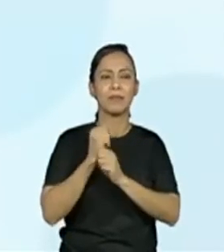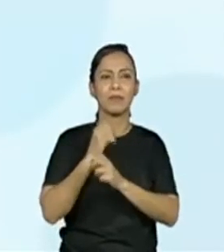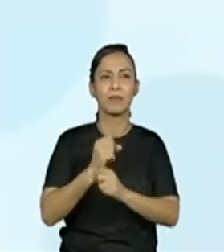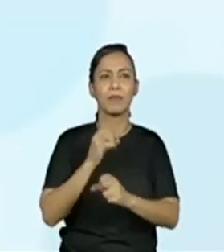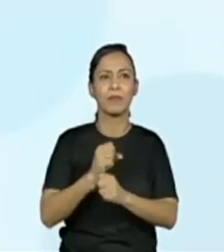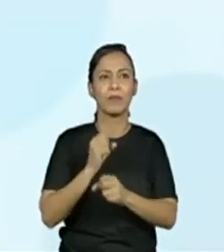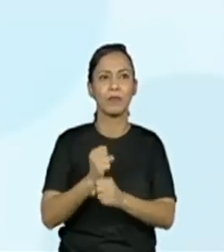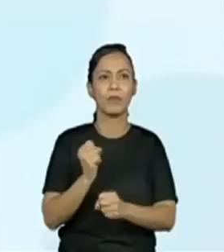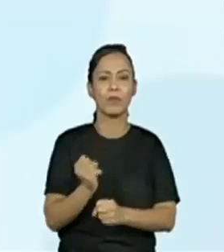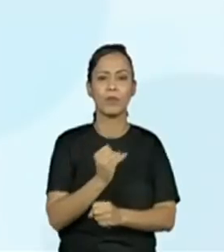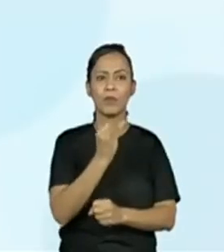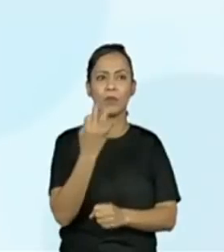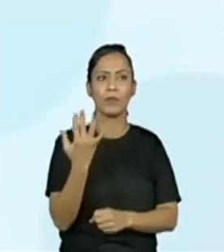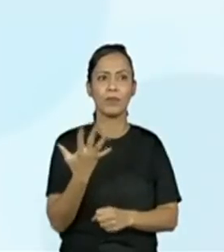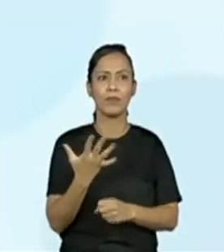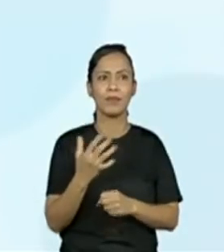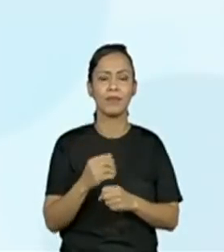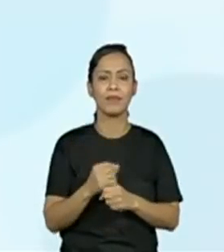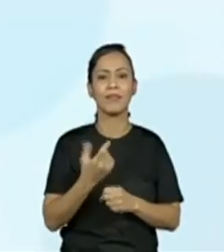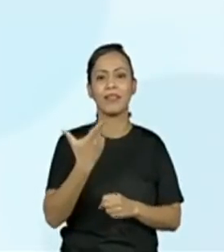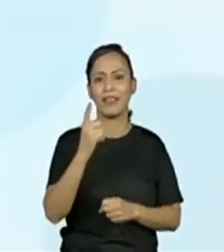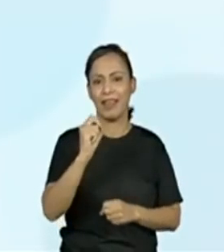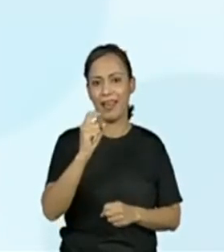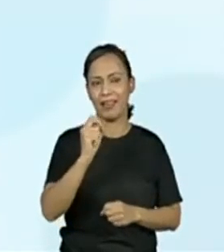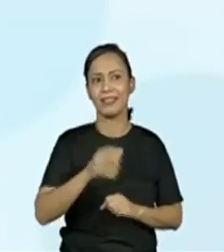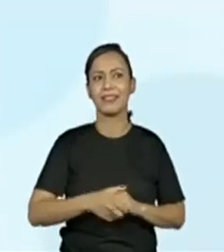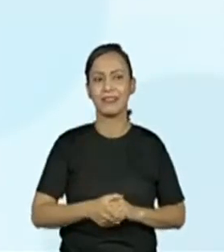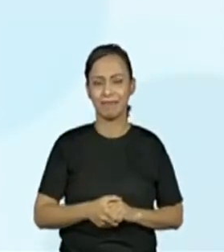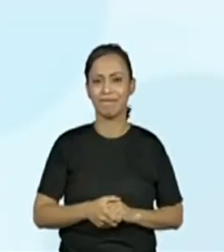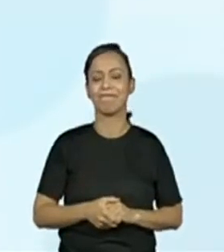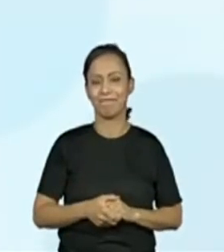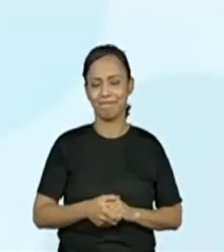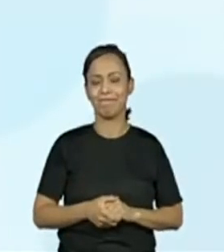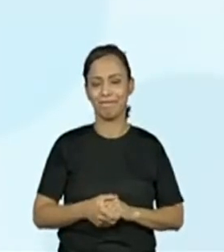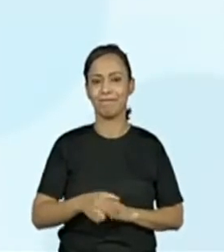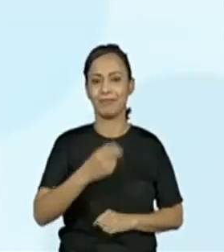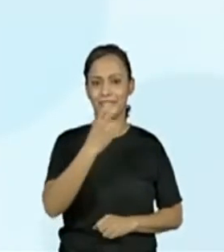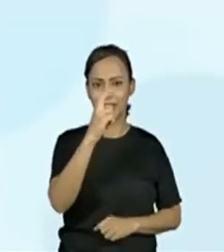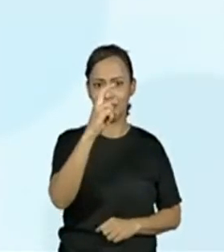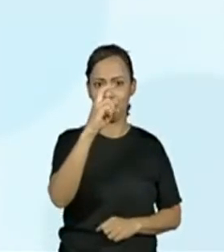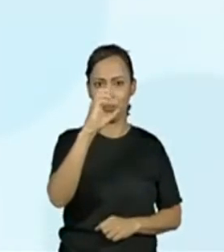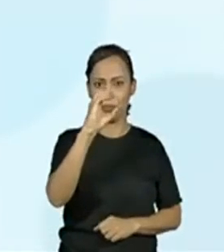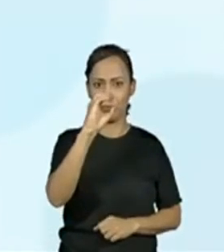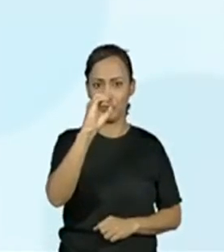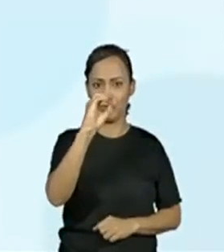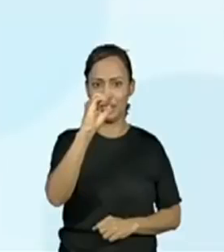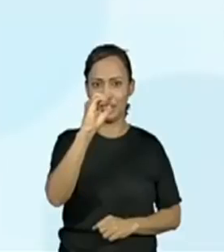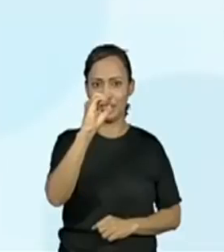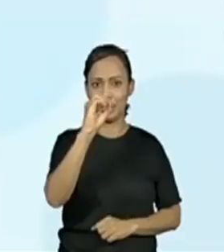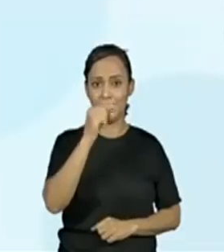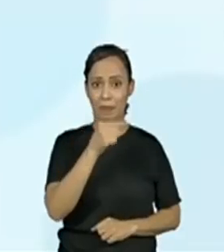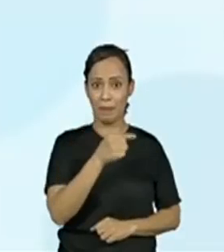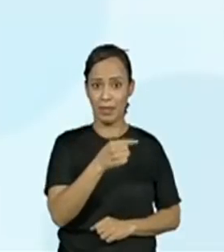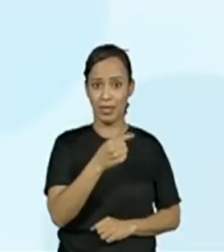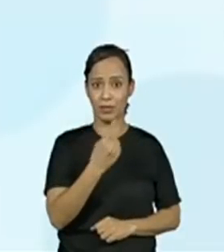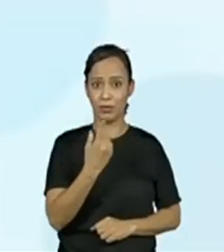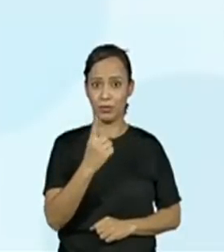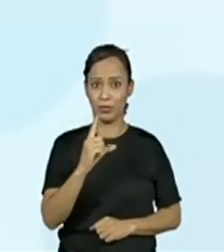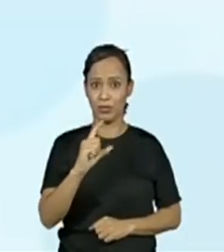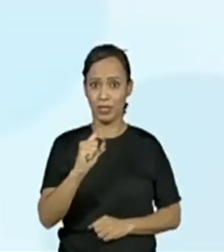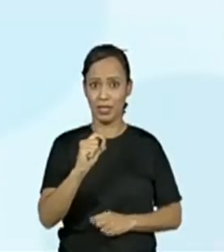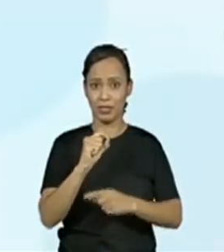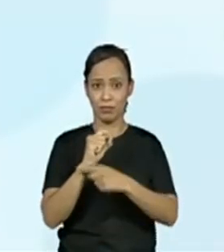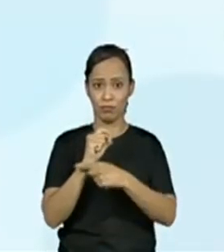Exato. O Gabriel já disse que ele está pulando de 10 em 10. 50 menos 10, ele pulou então?